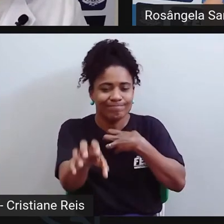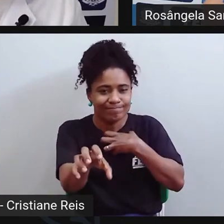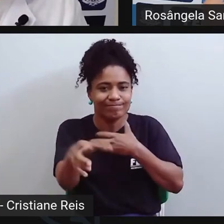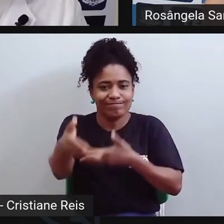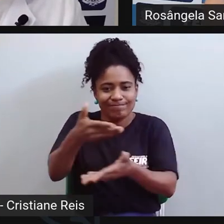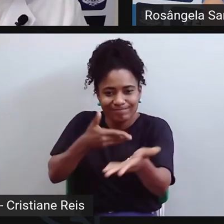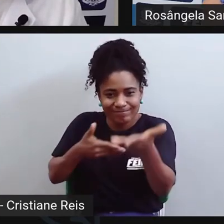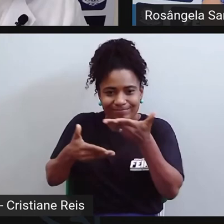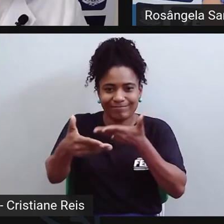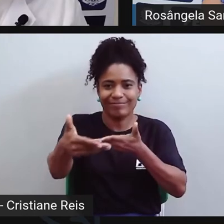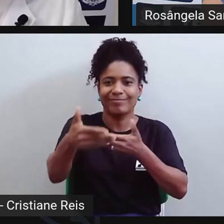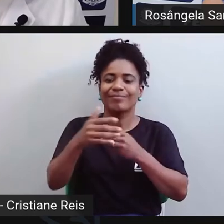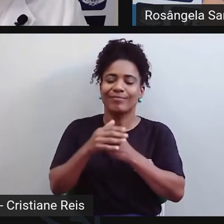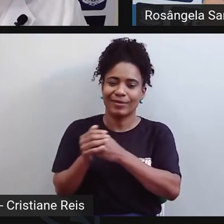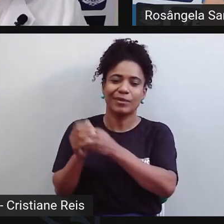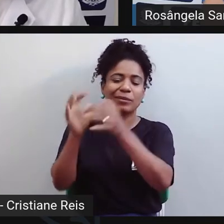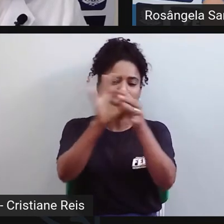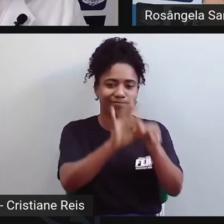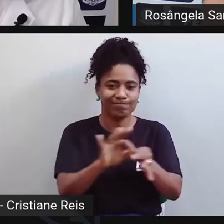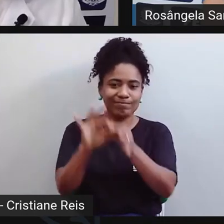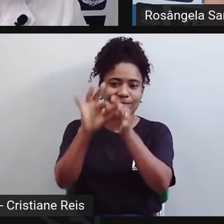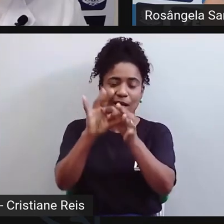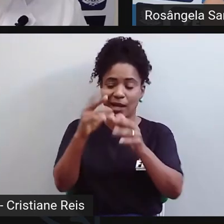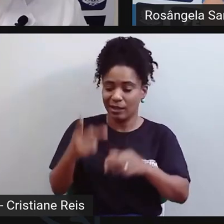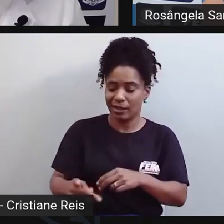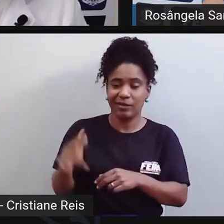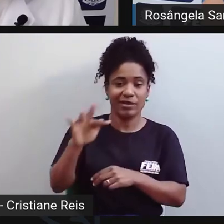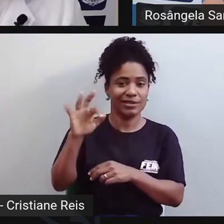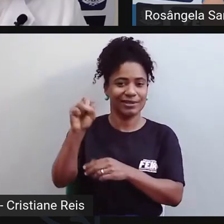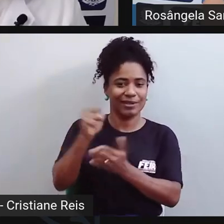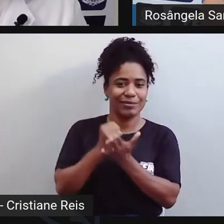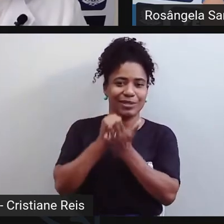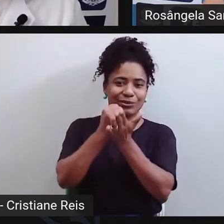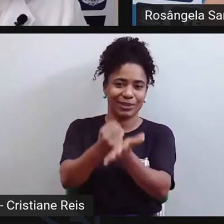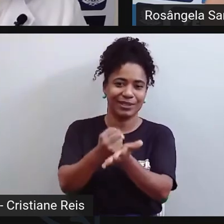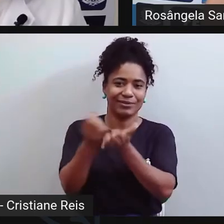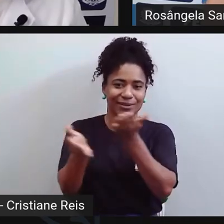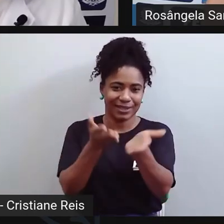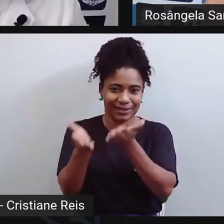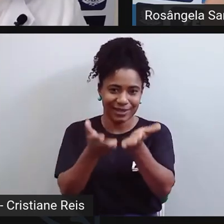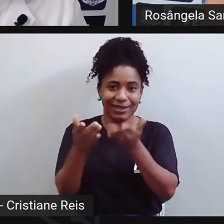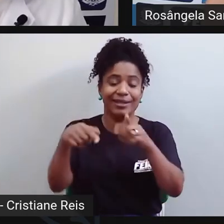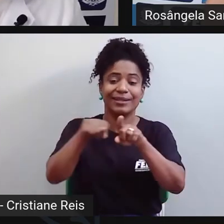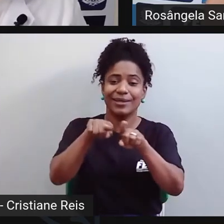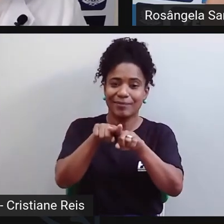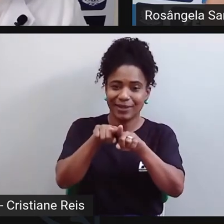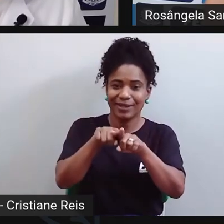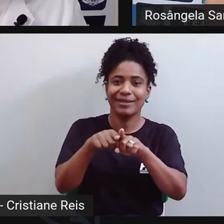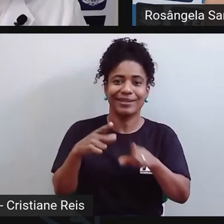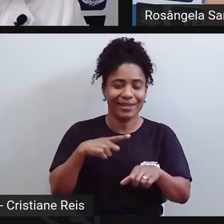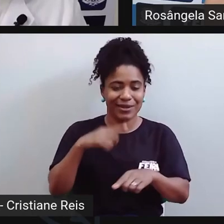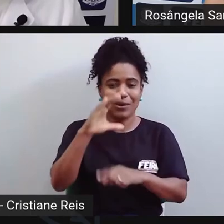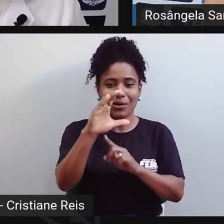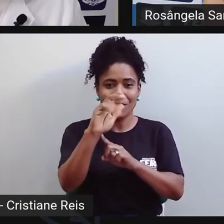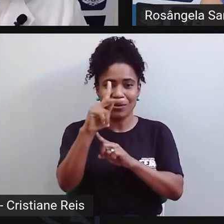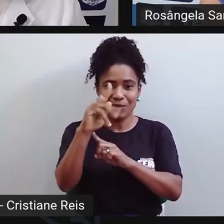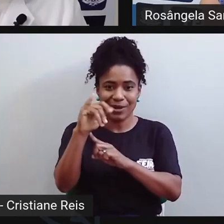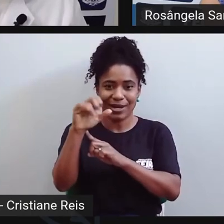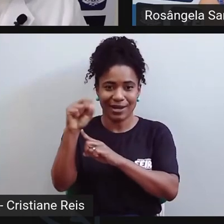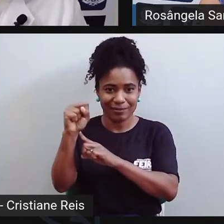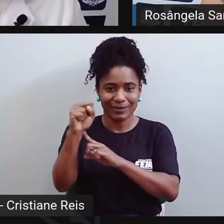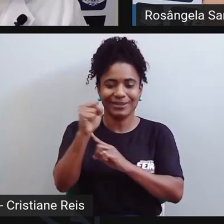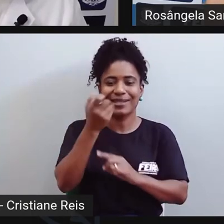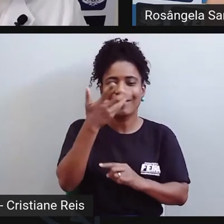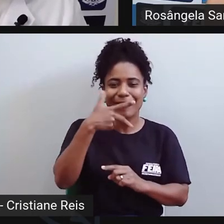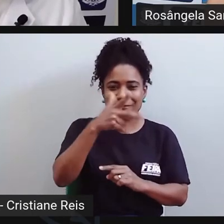básica que a gente tem em Feira de Santana e também tem o CAPZI, que é o CAPZ infantil, gente, eu estava esquecendo, que é o CAPZ infantil,